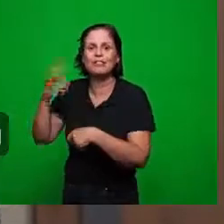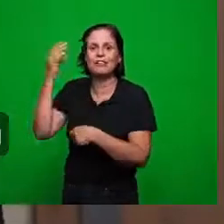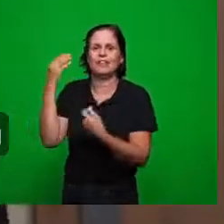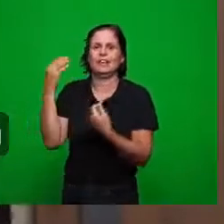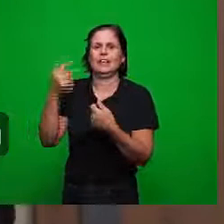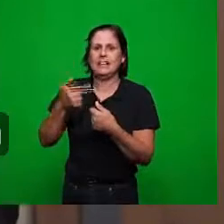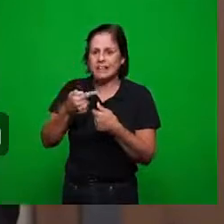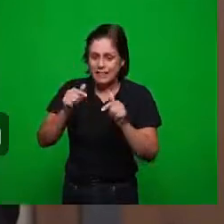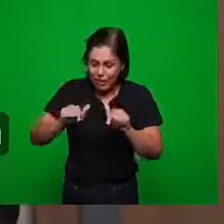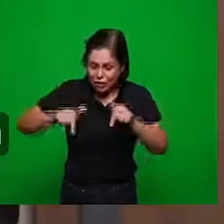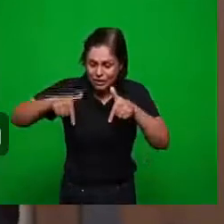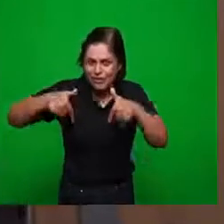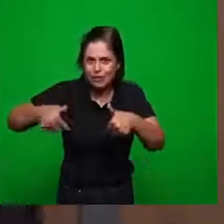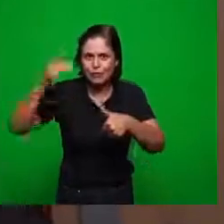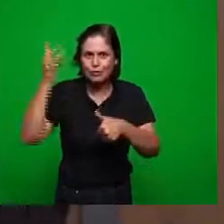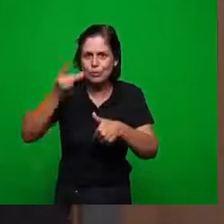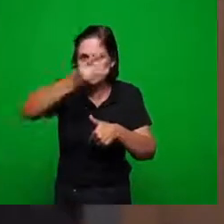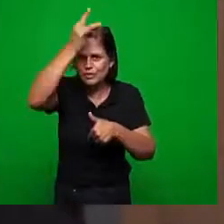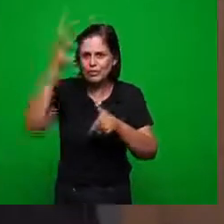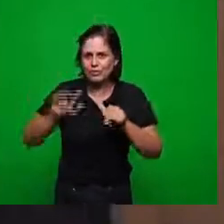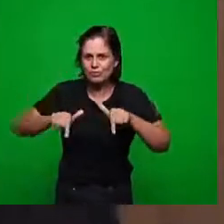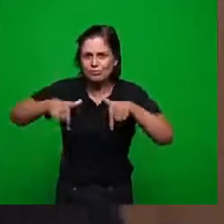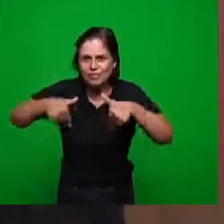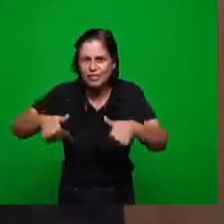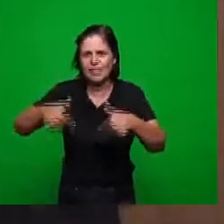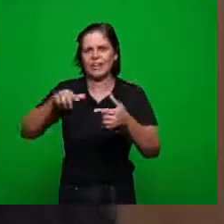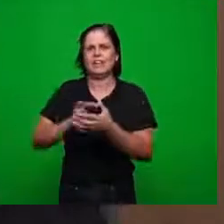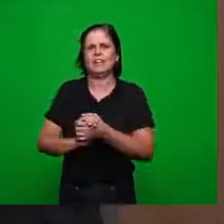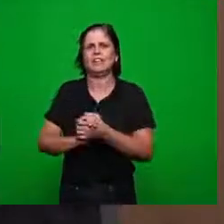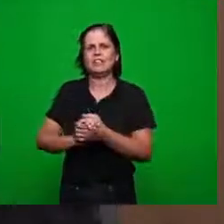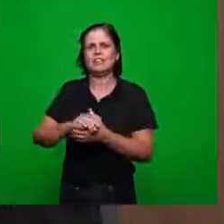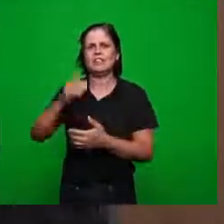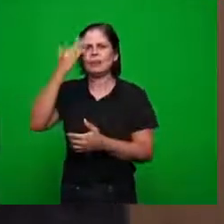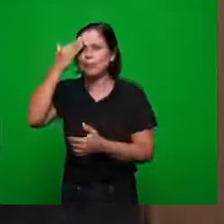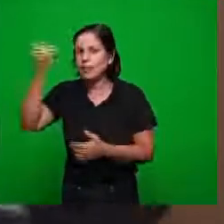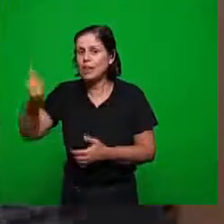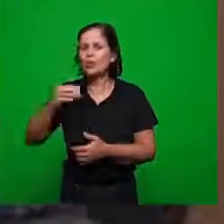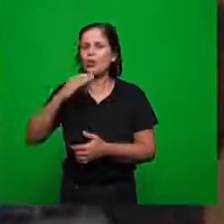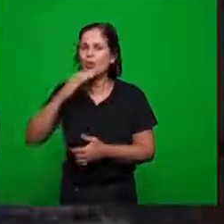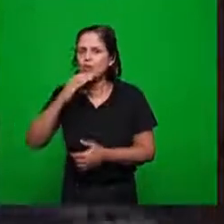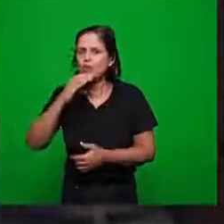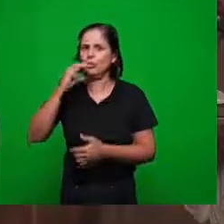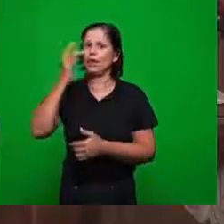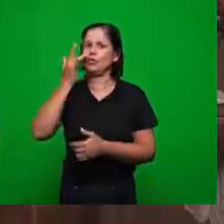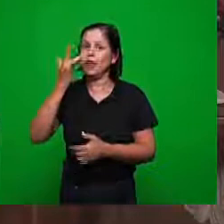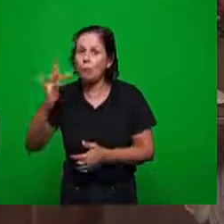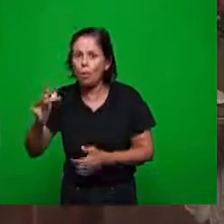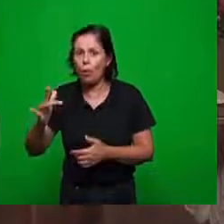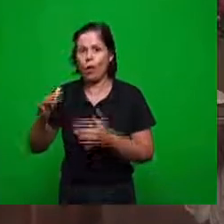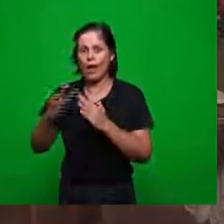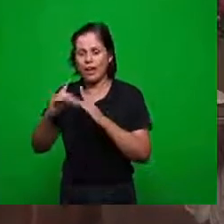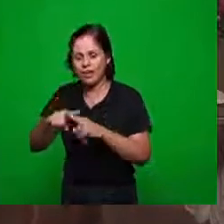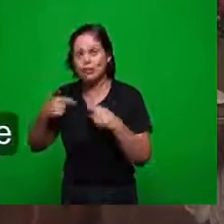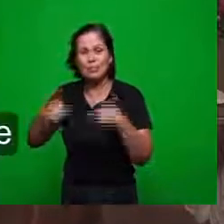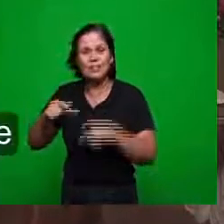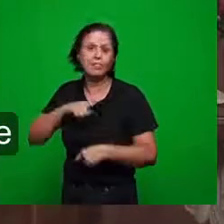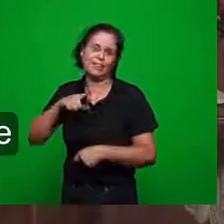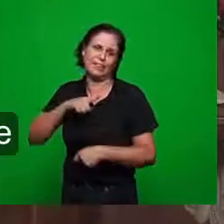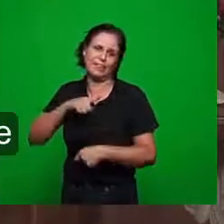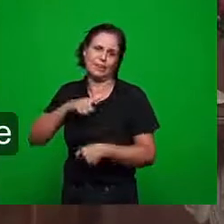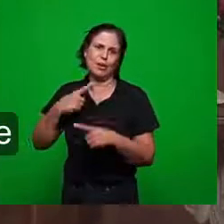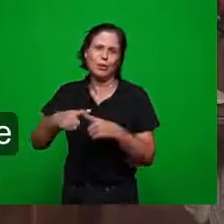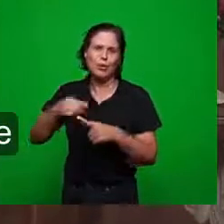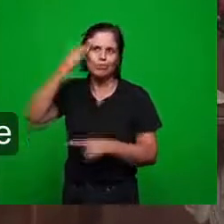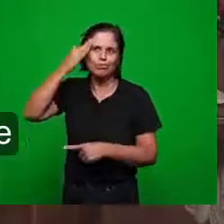o espírito de sabedoria o espírito de inteligência conselho e fortaleza conhecimento e temor ela tinha porque o